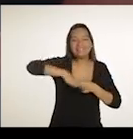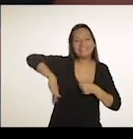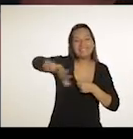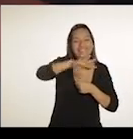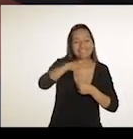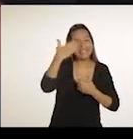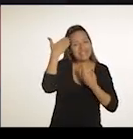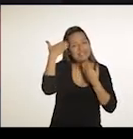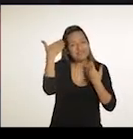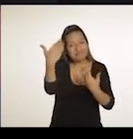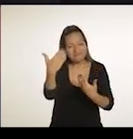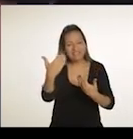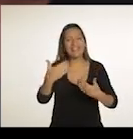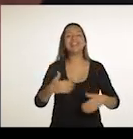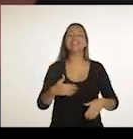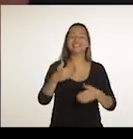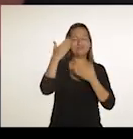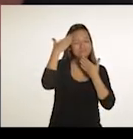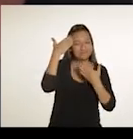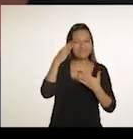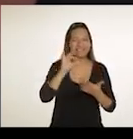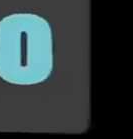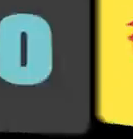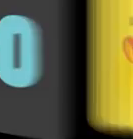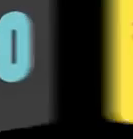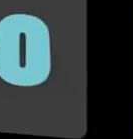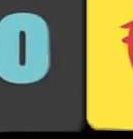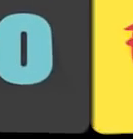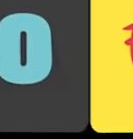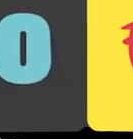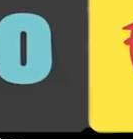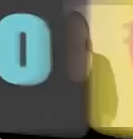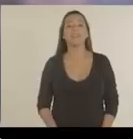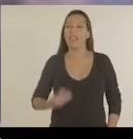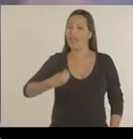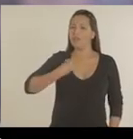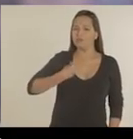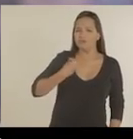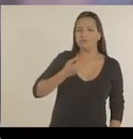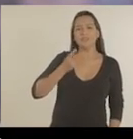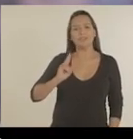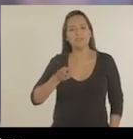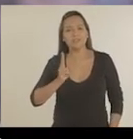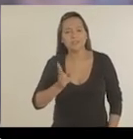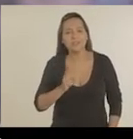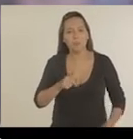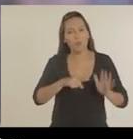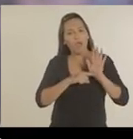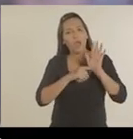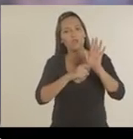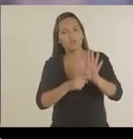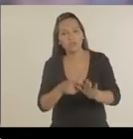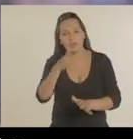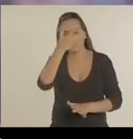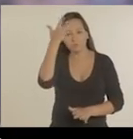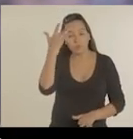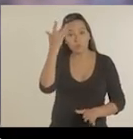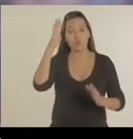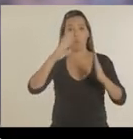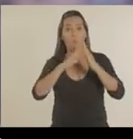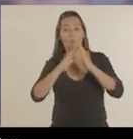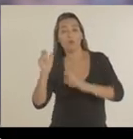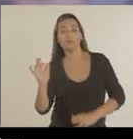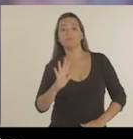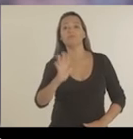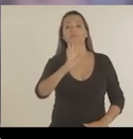Eu tenho boa parte da minha vila dedicada às pessoas que vivem